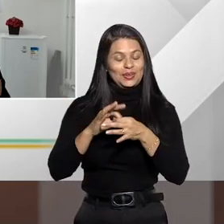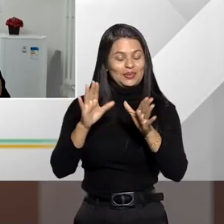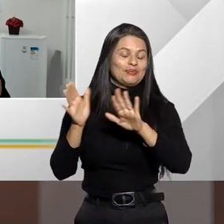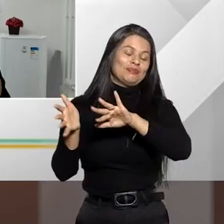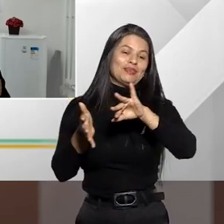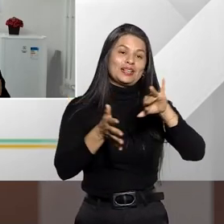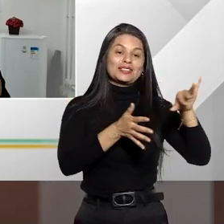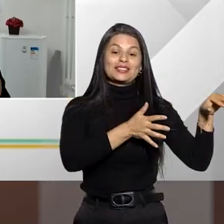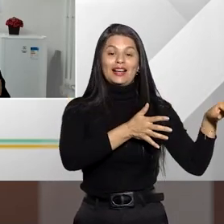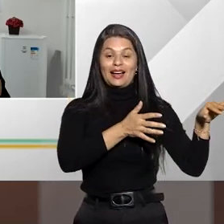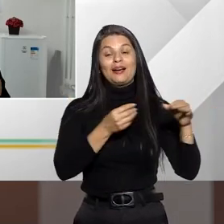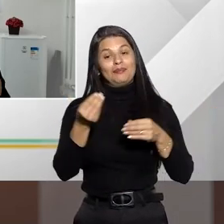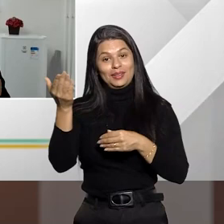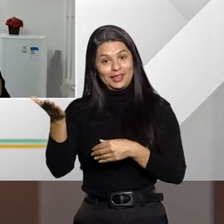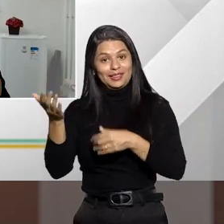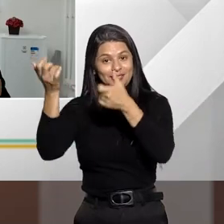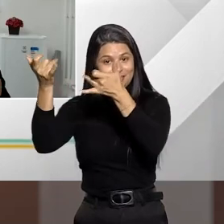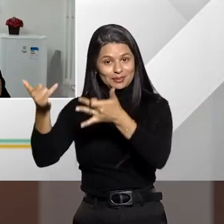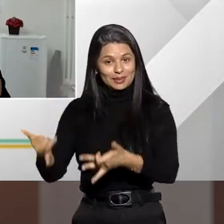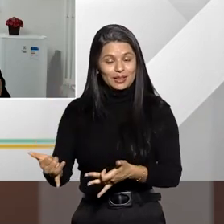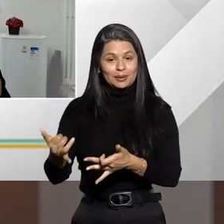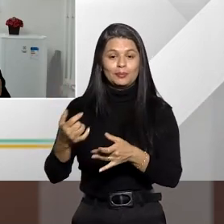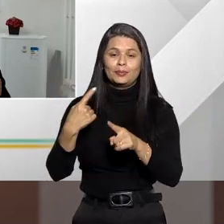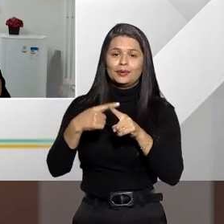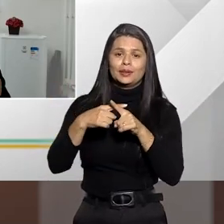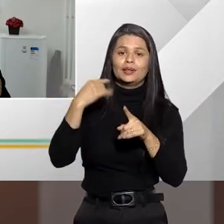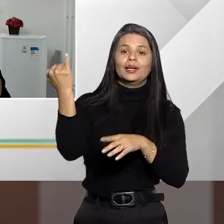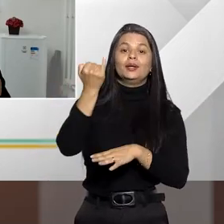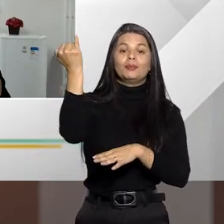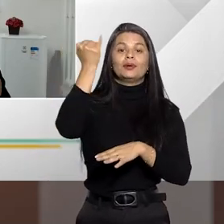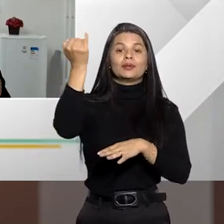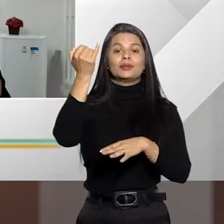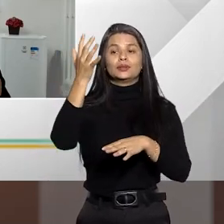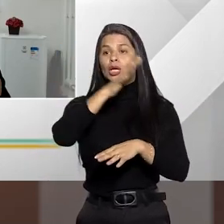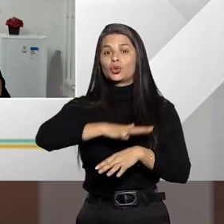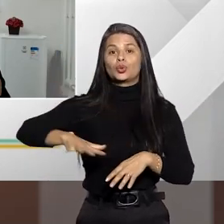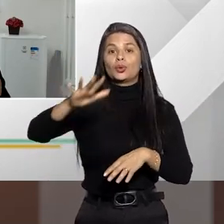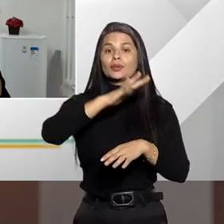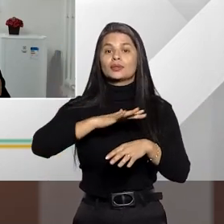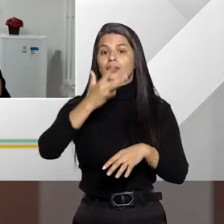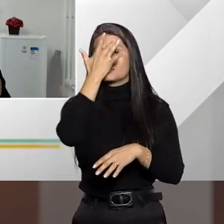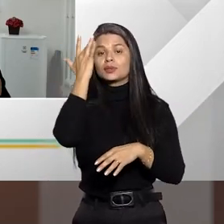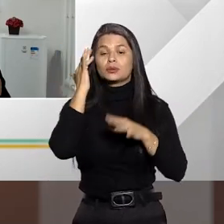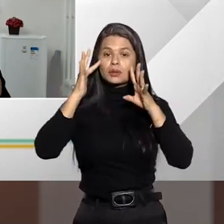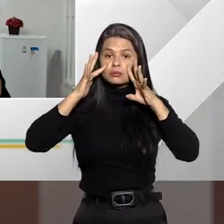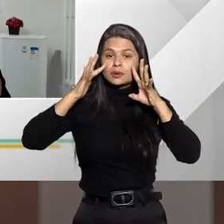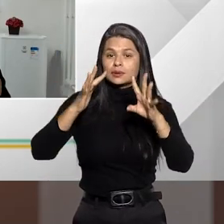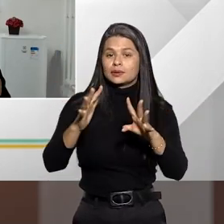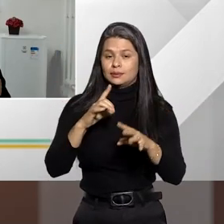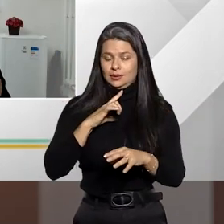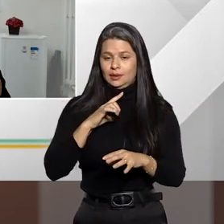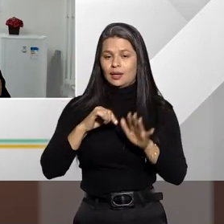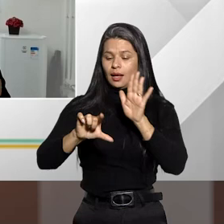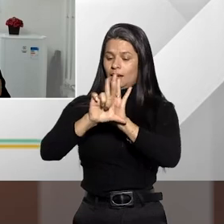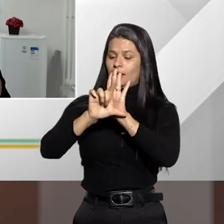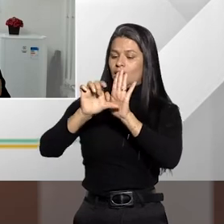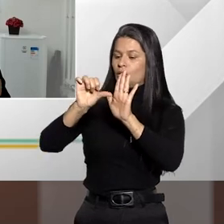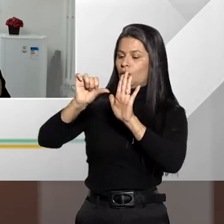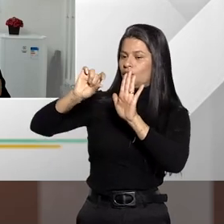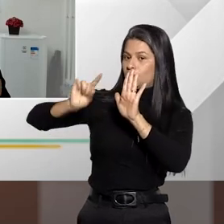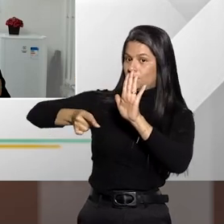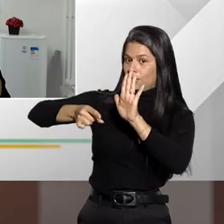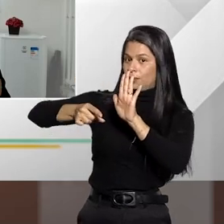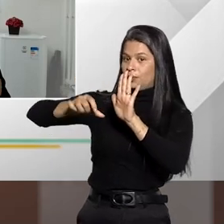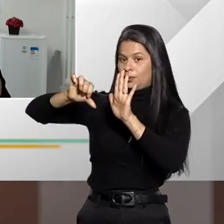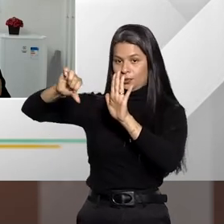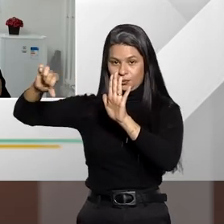essa informação que eu acho que é importante para quem nos escuta, né? Por favor. Então, a Lei 9.099, ela fala